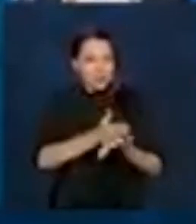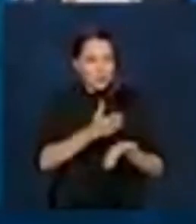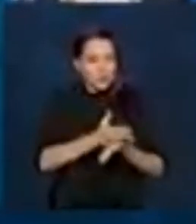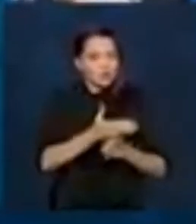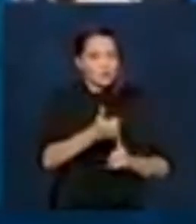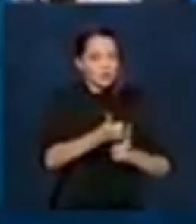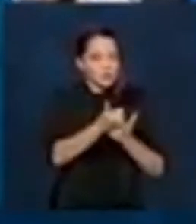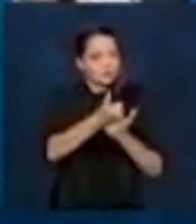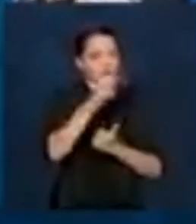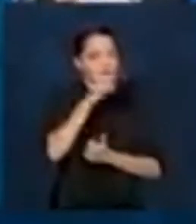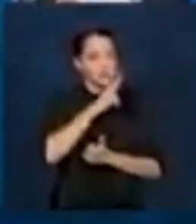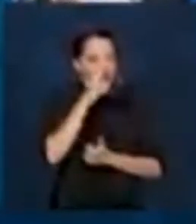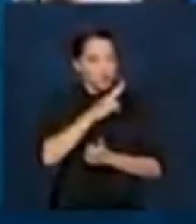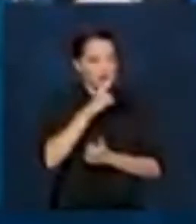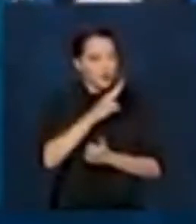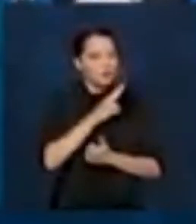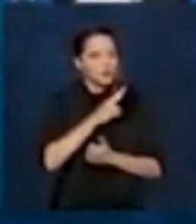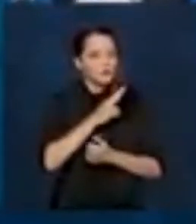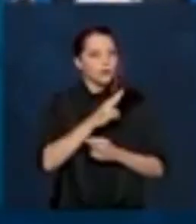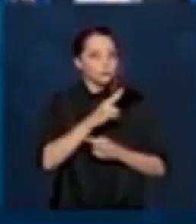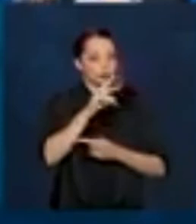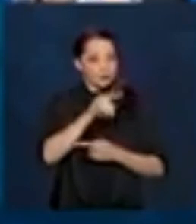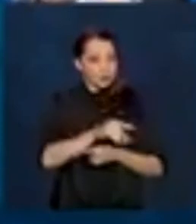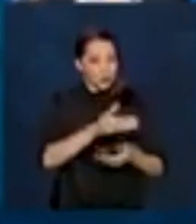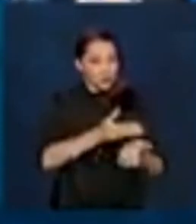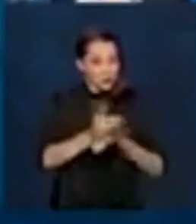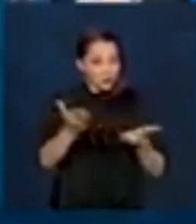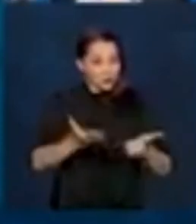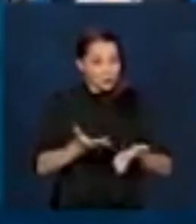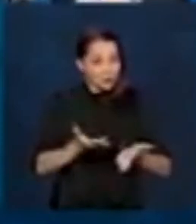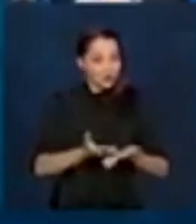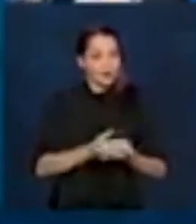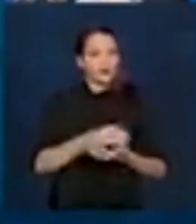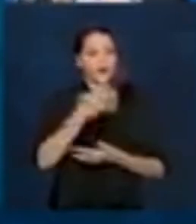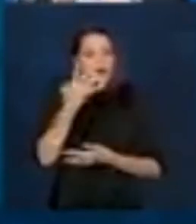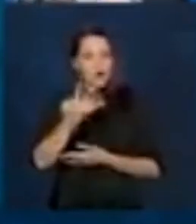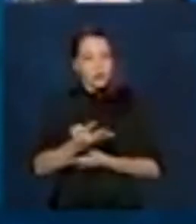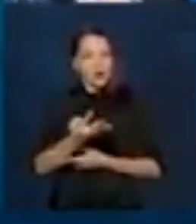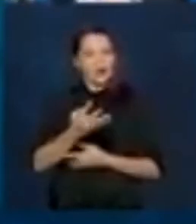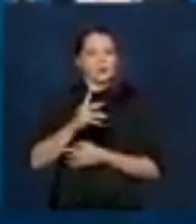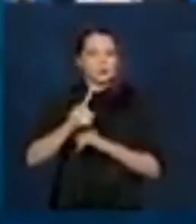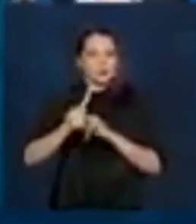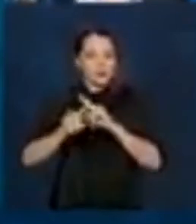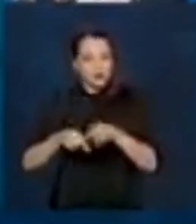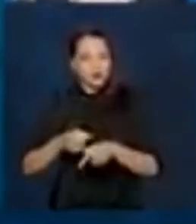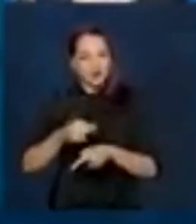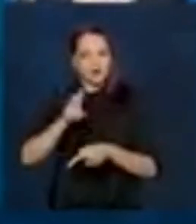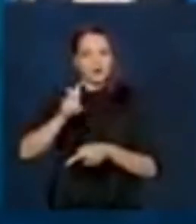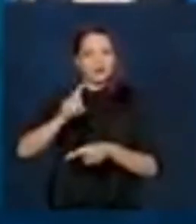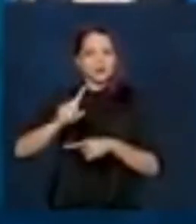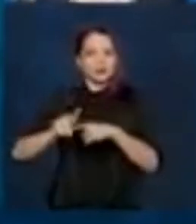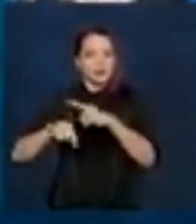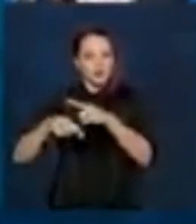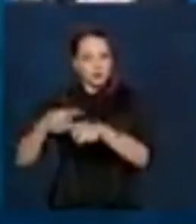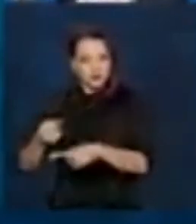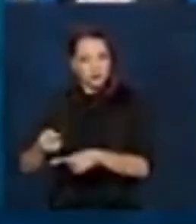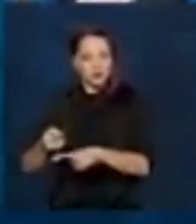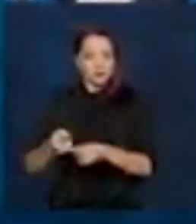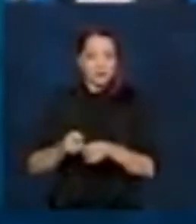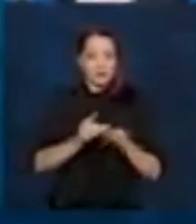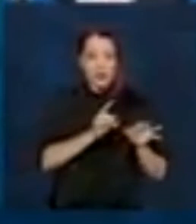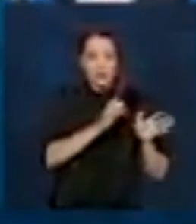emergencial no terceiro ciclo, que é o que vai começar agora, a quarta no quarto ciclo, a quinta no quinto ciclo.